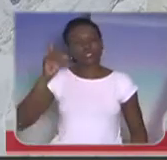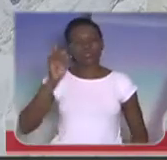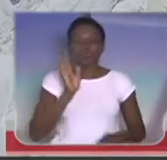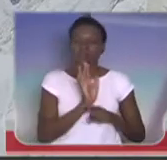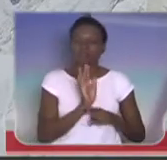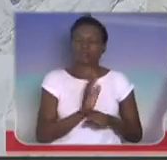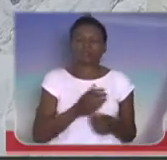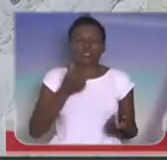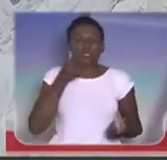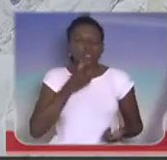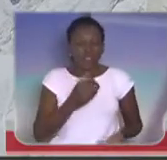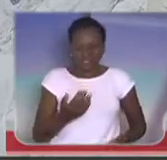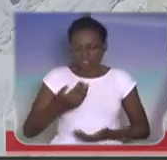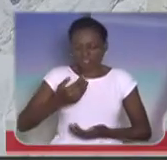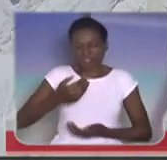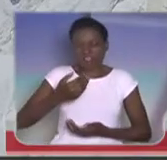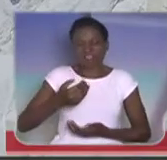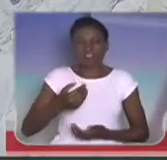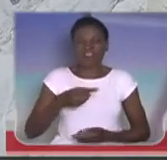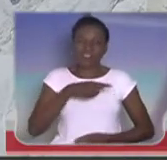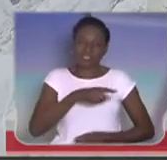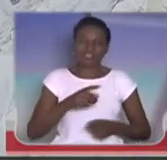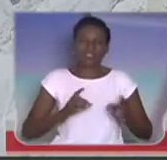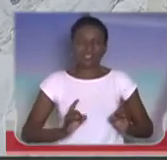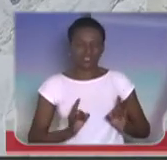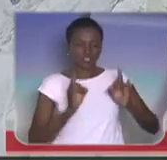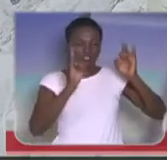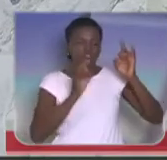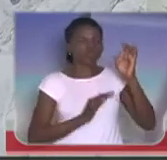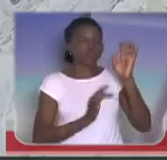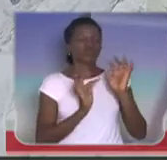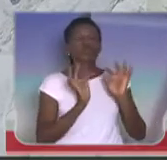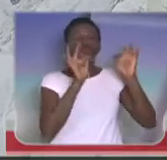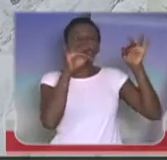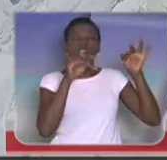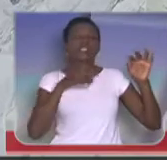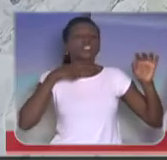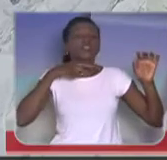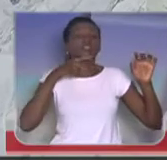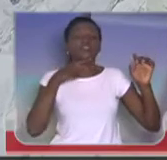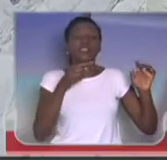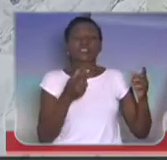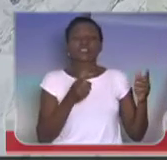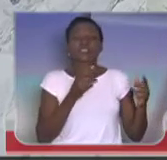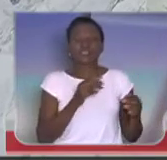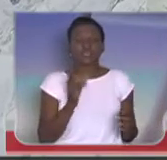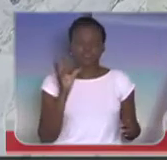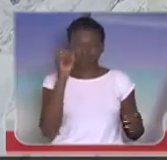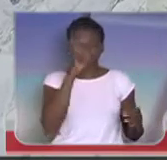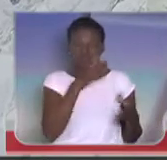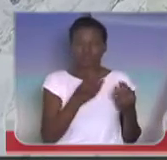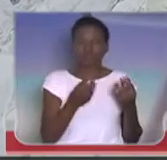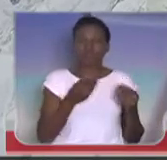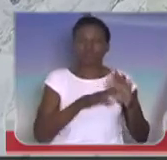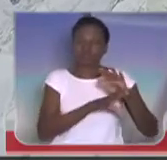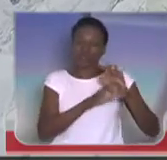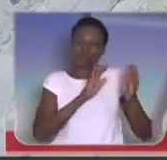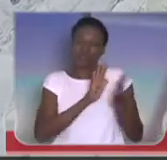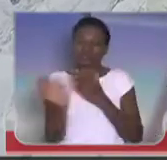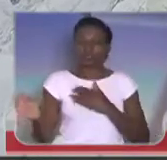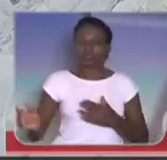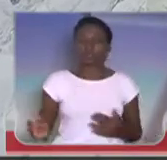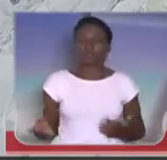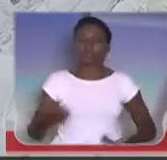ele sai com a criança nos braços era desse último apartamento. Então, eu quero aqui, publicamente, parabenizar o cabo da Polícia